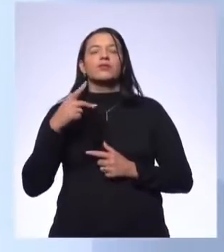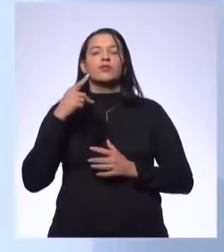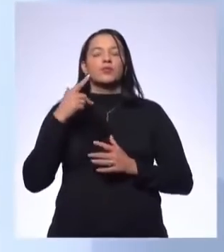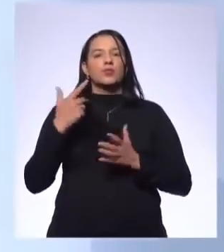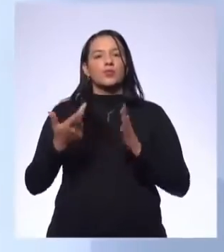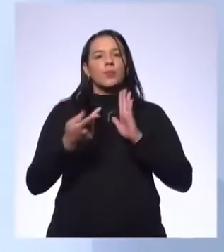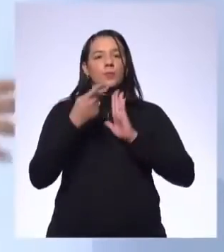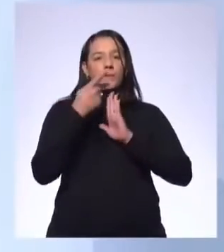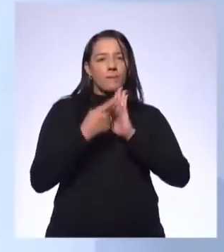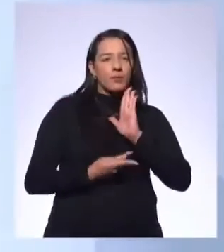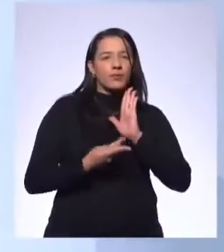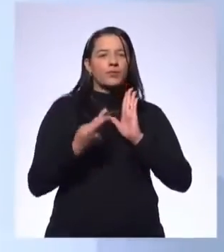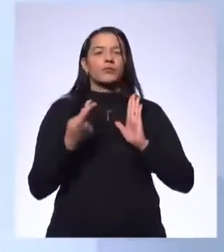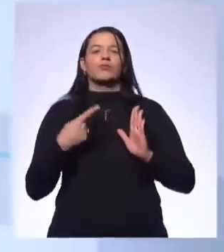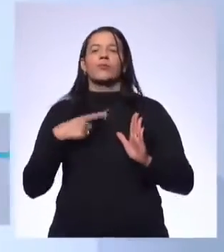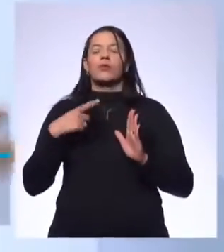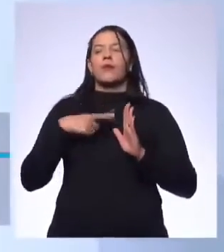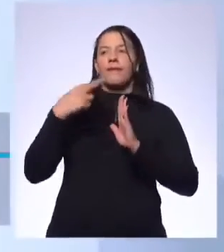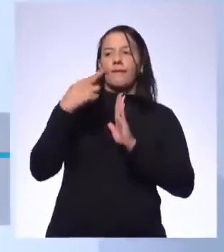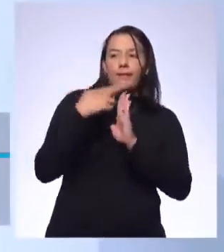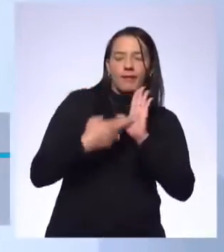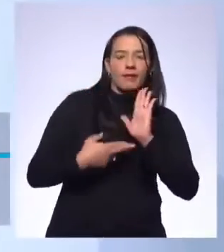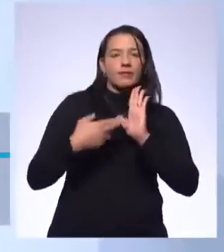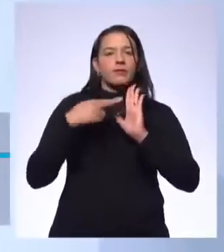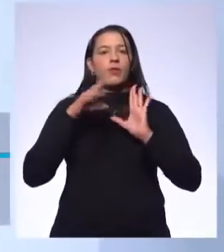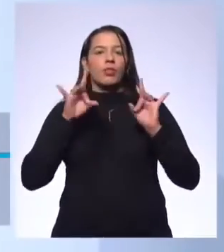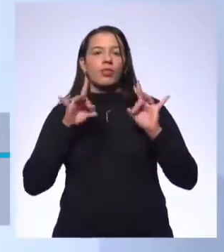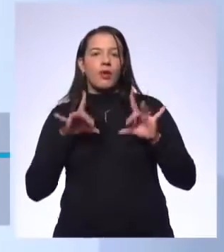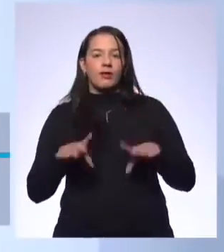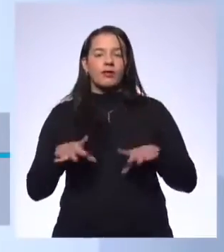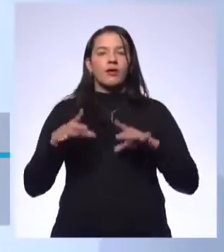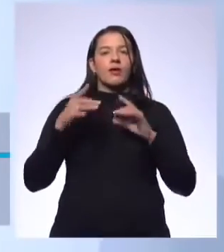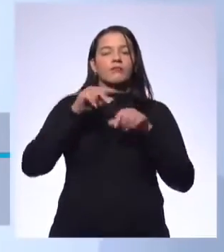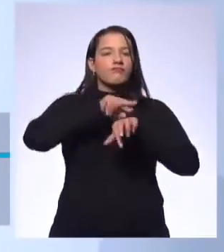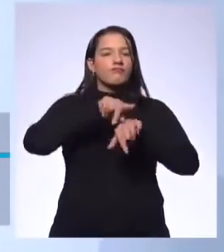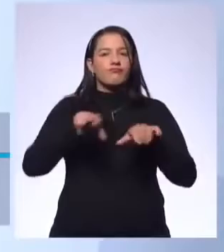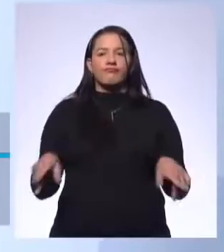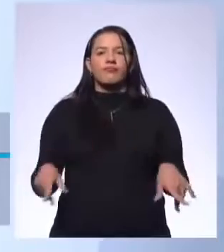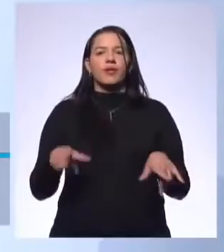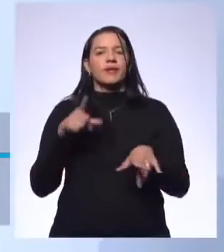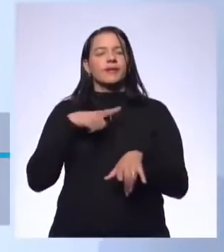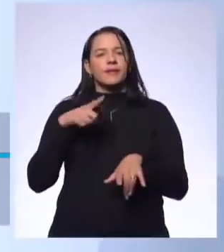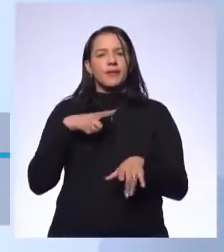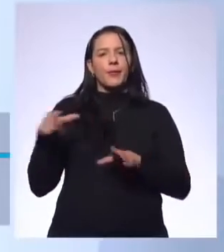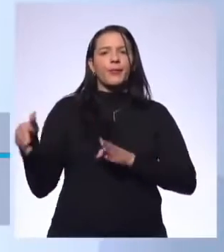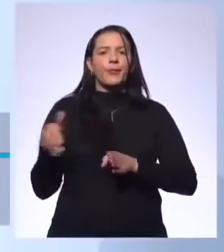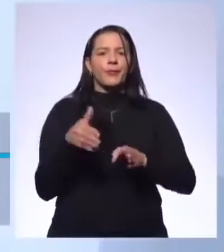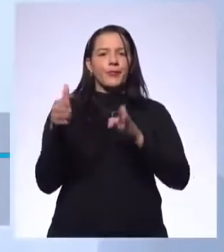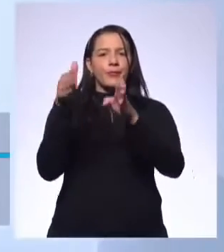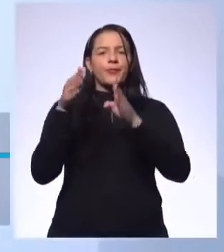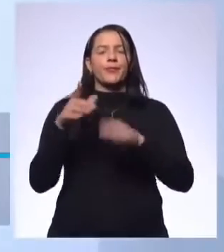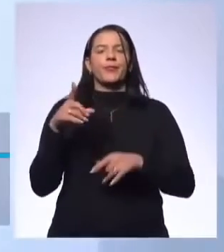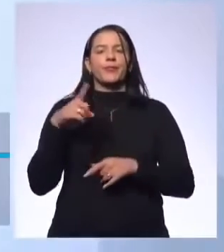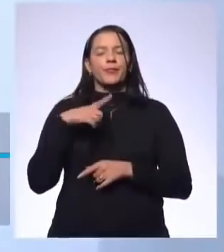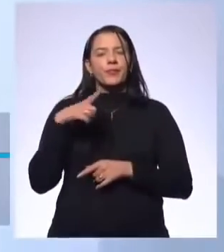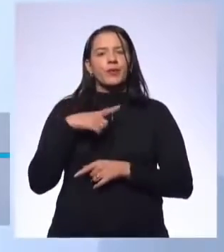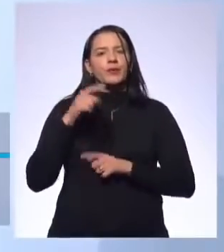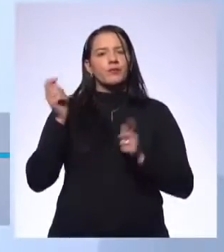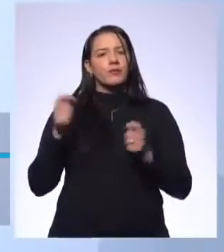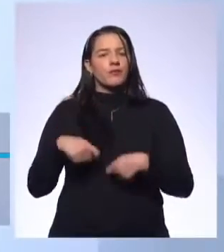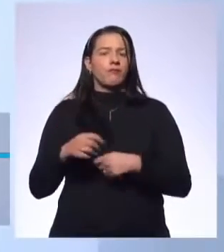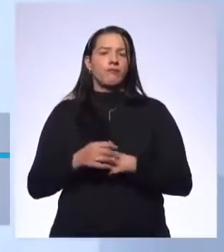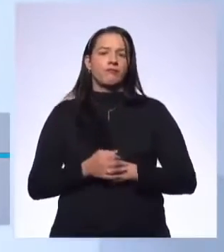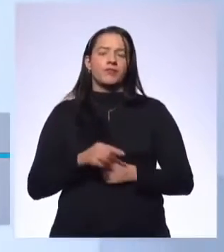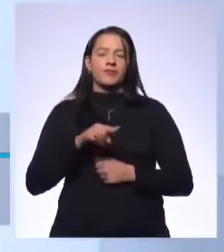é texto, técnica, redação técnica, técnicas de redação, é porque a gente tem um caminho, uma trilha. Se você